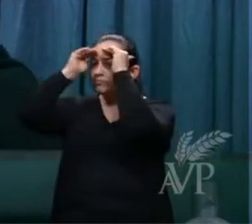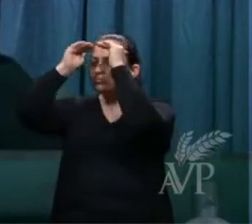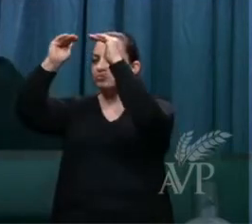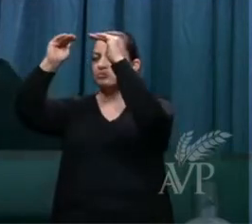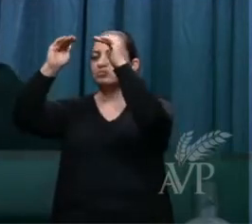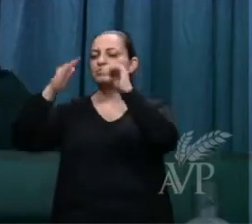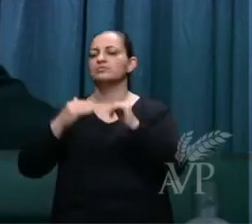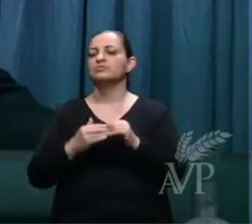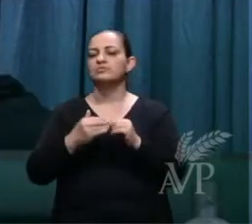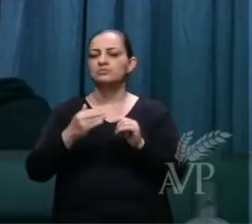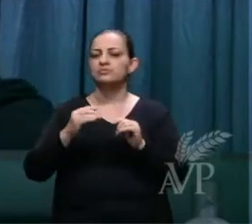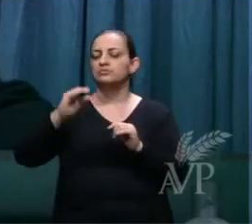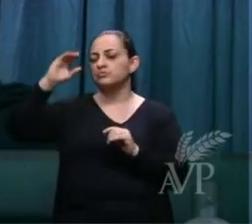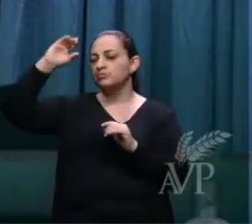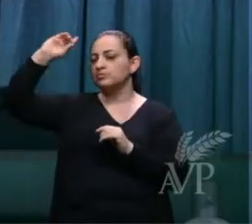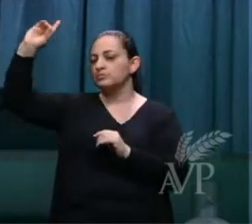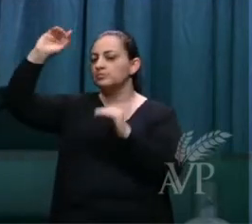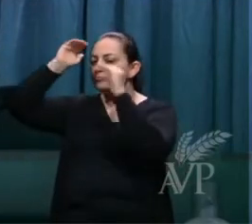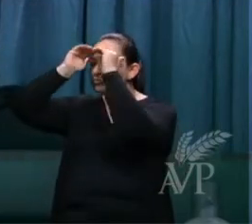perante Deus.